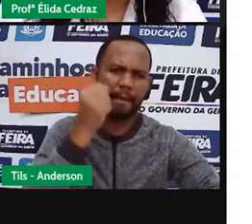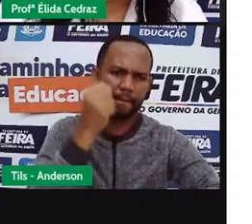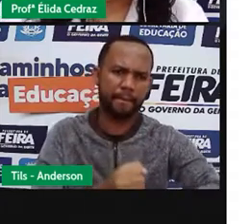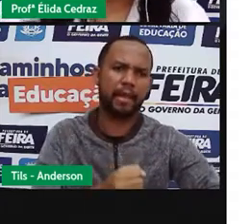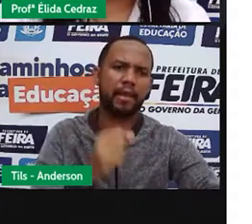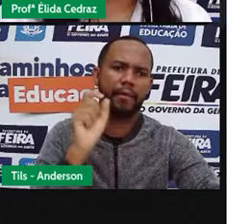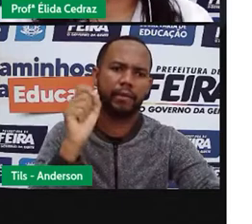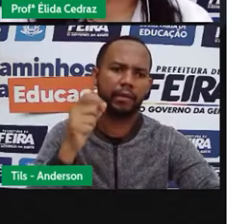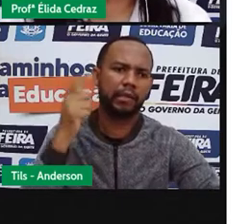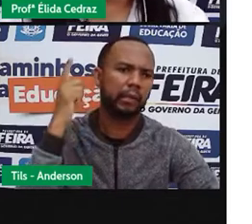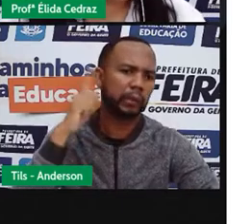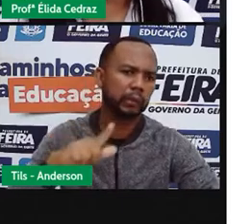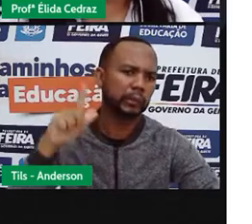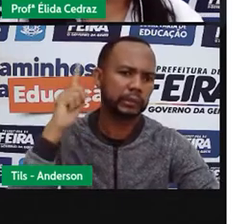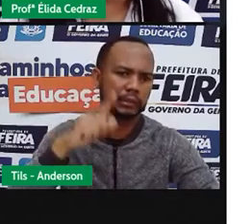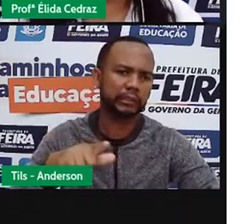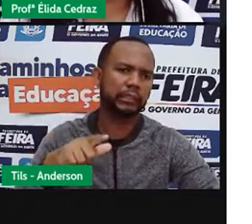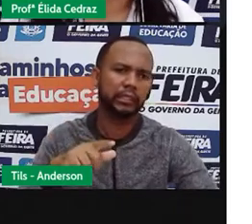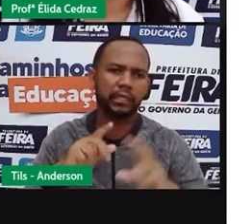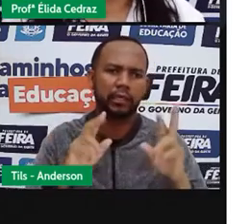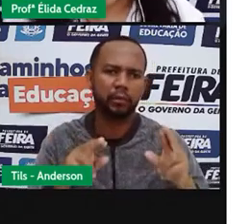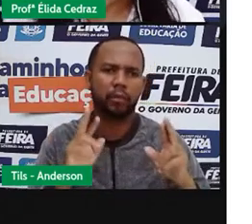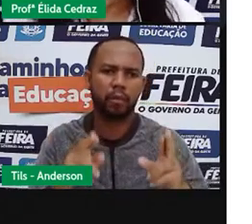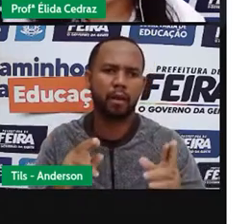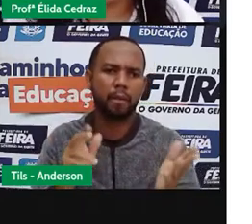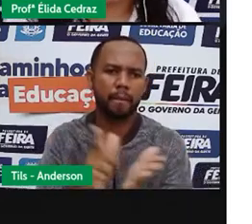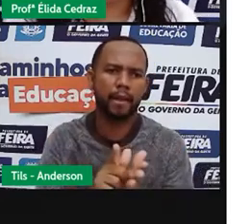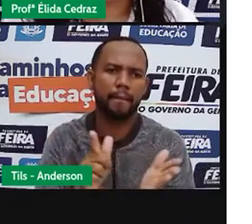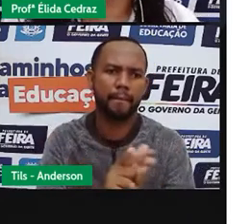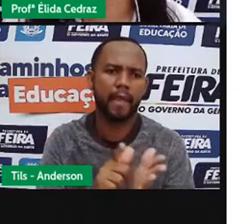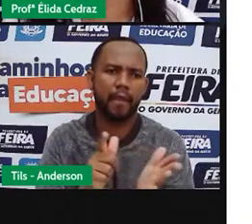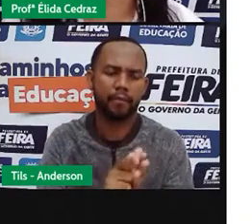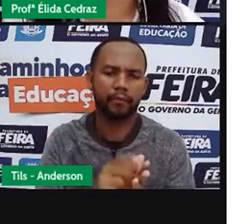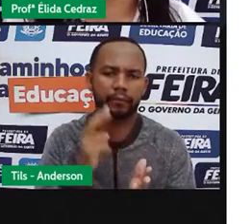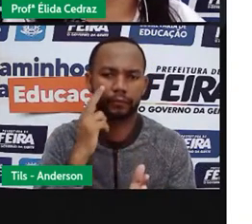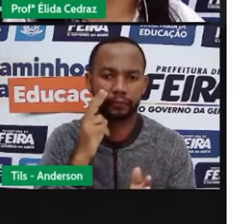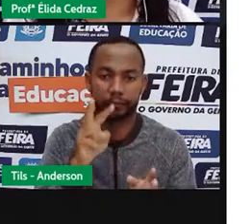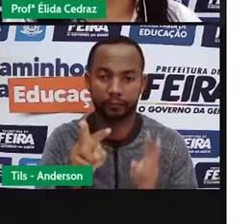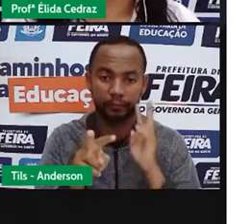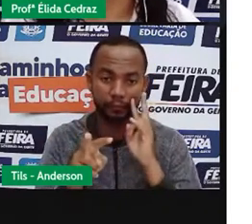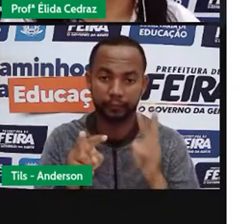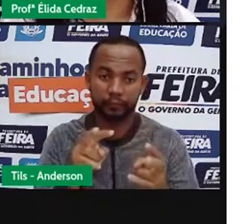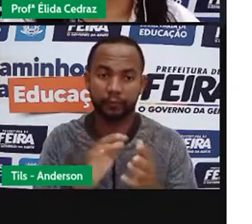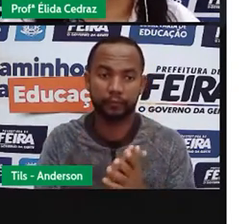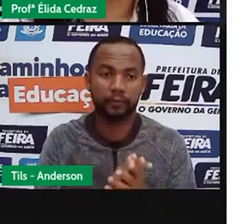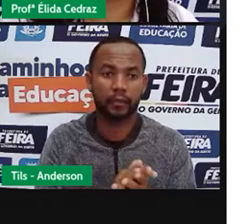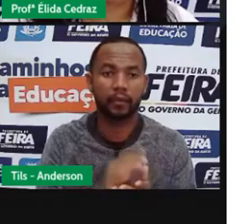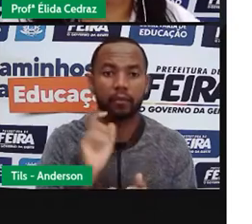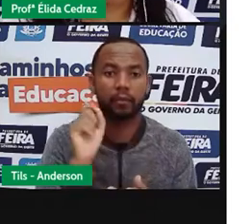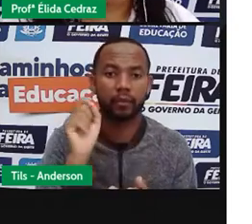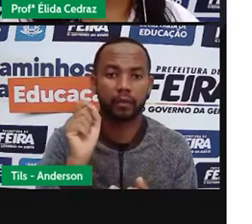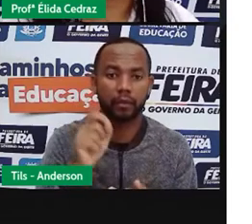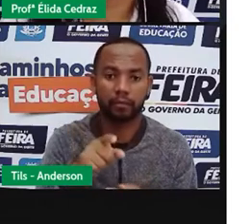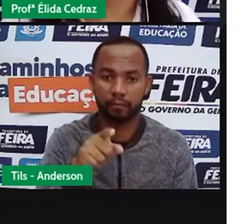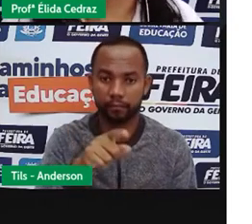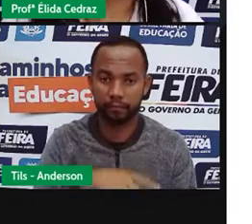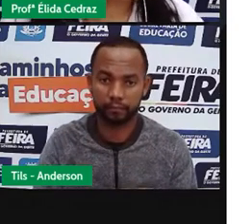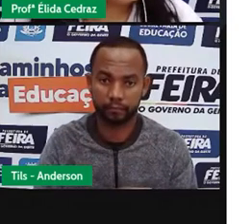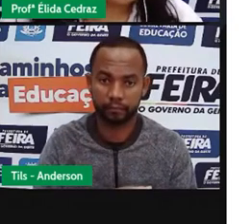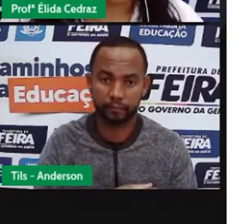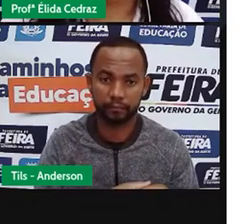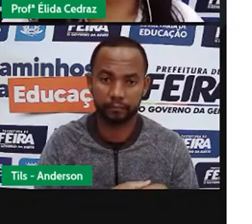ficasse tipo um papel. É assim, vamos ver? Esse aqui é o papiro.